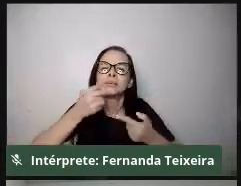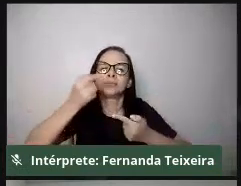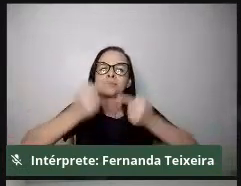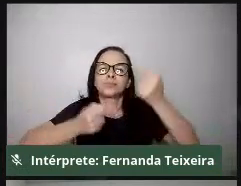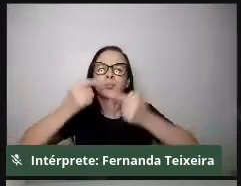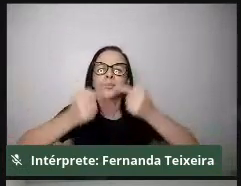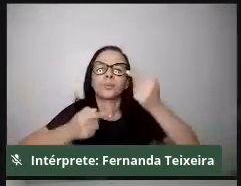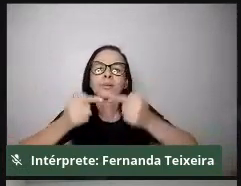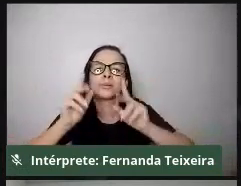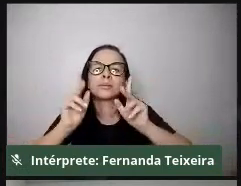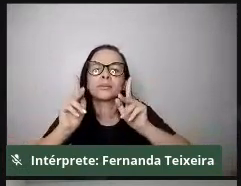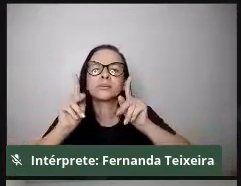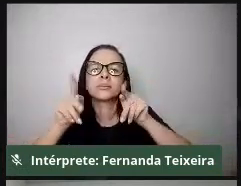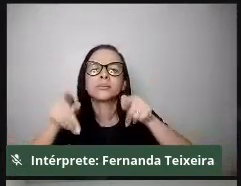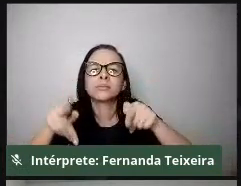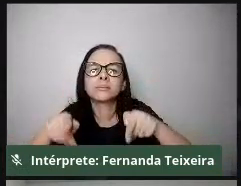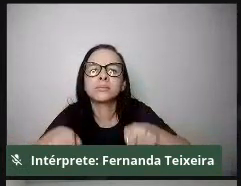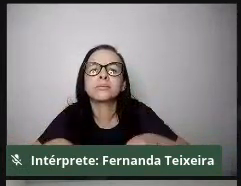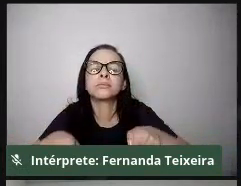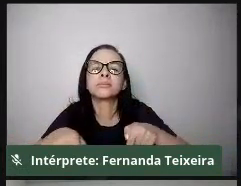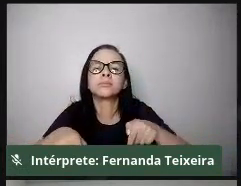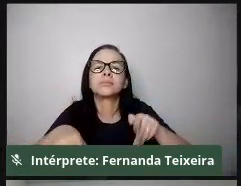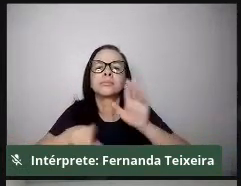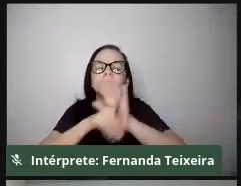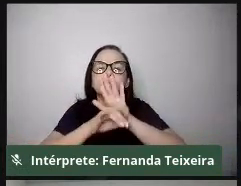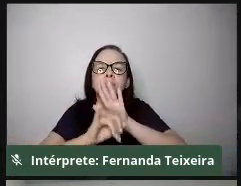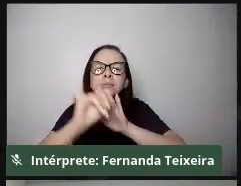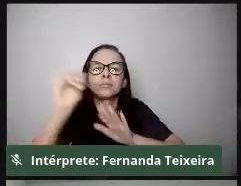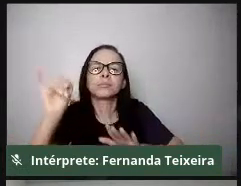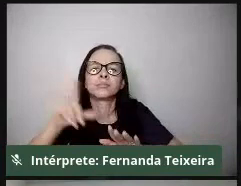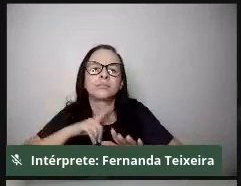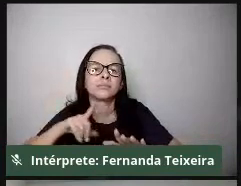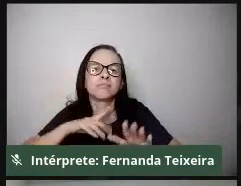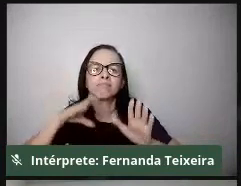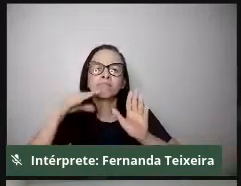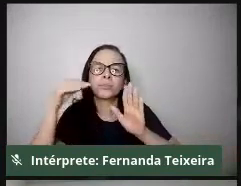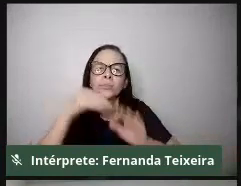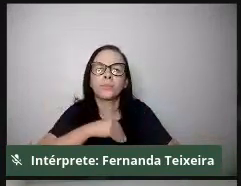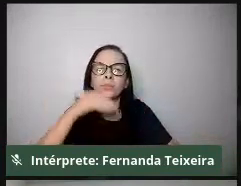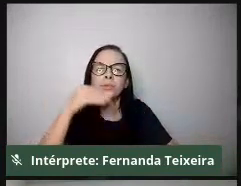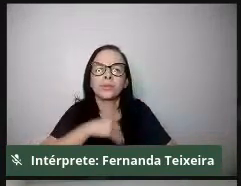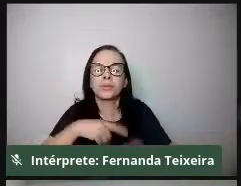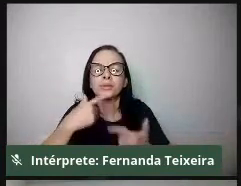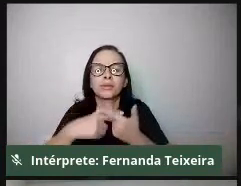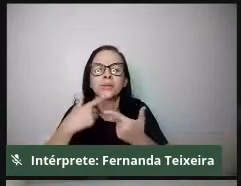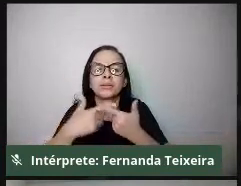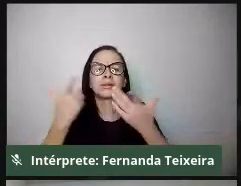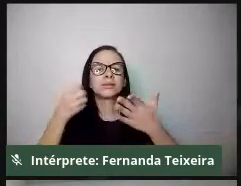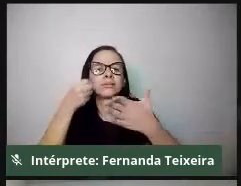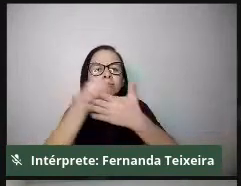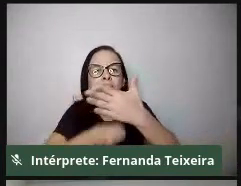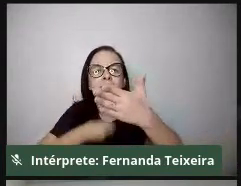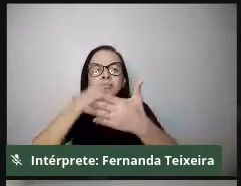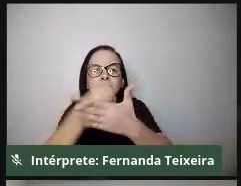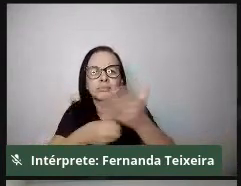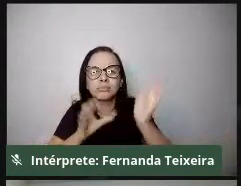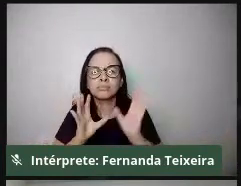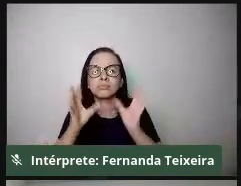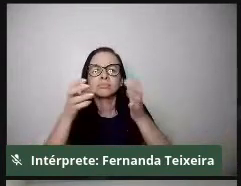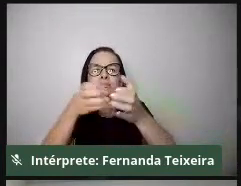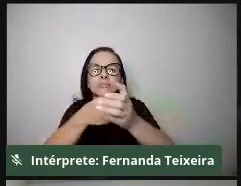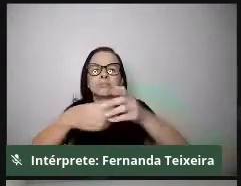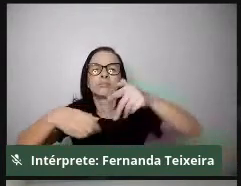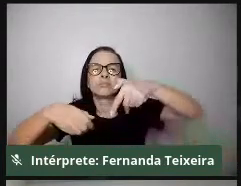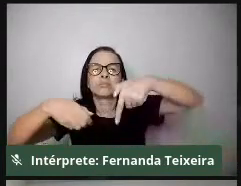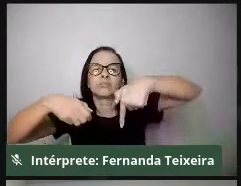acaba... Tem como consequência grandes conflitos socioambientais, sobretudo em comunidades quilombolas. Por favor, João. Não sei quem é vai passar,